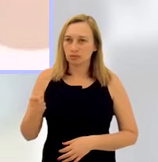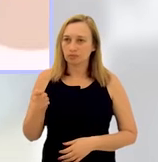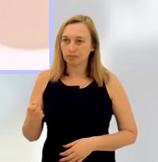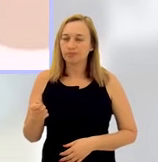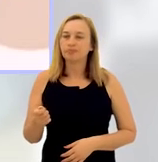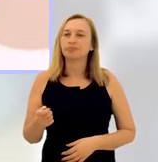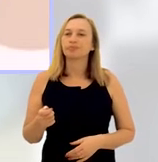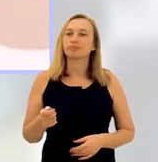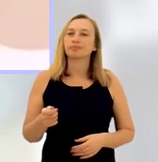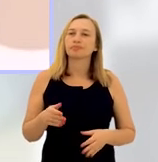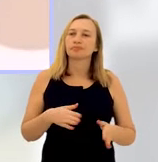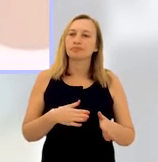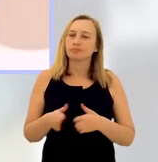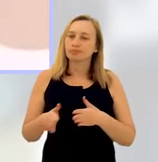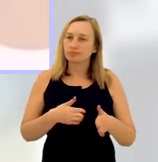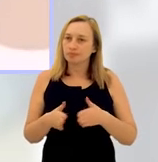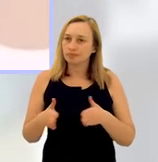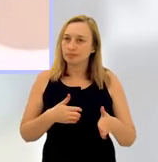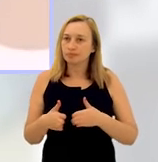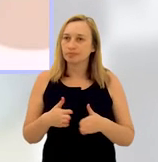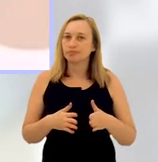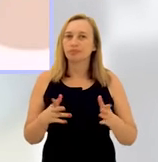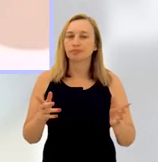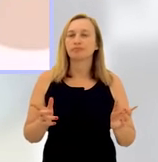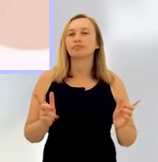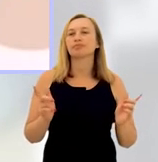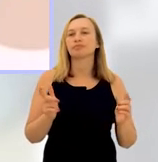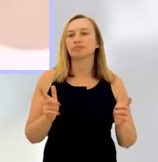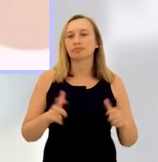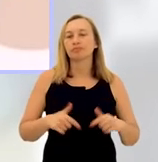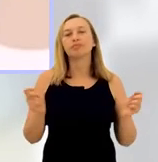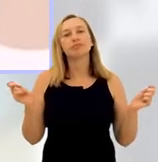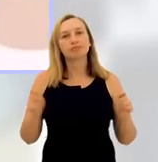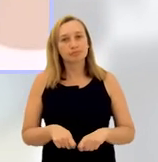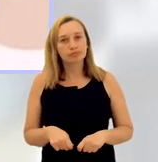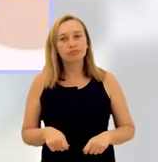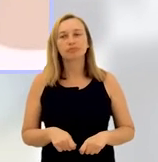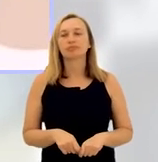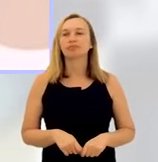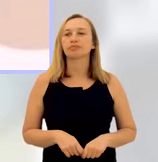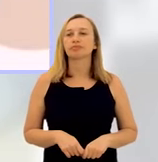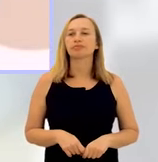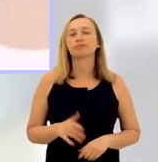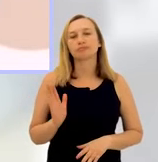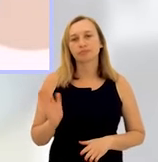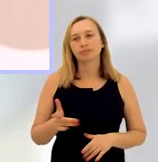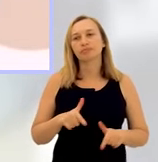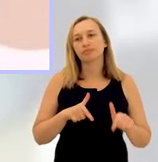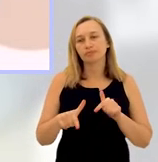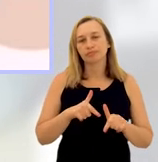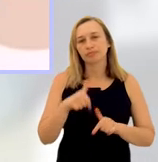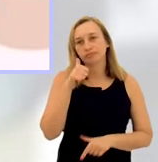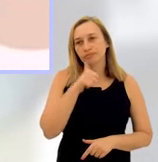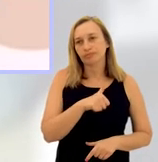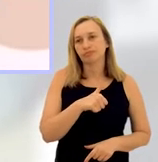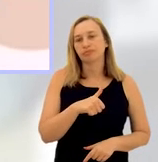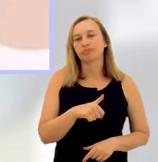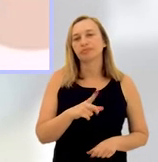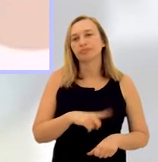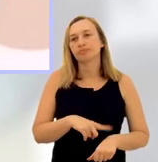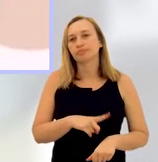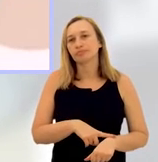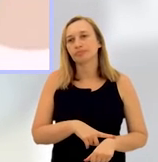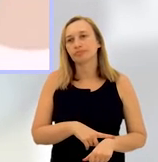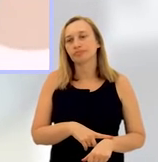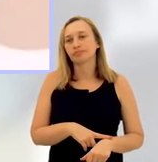perspectiva de gênero. Então, é muito importante ter essa sensibilidade. Ele já tem uma rede capacitada, né? De assistentes sociais, psicólogos, já trabalham com essa mulher.